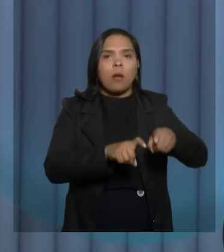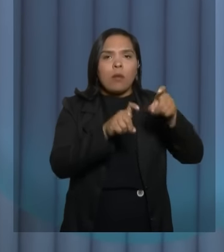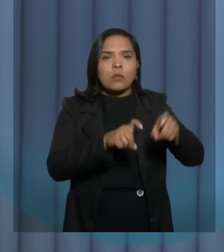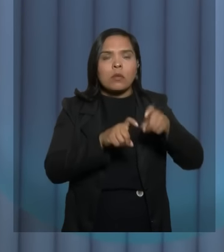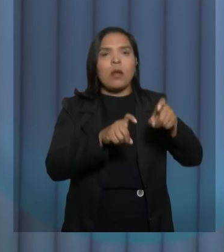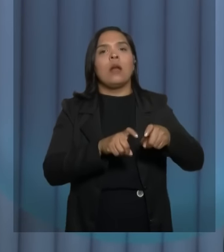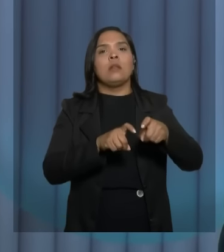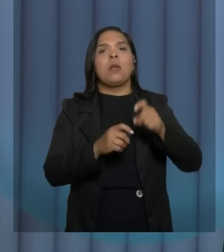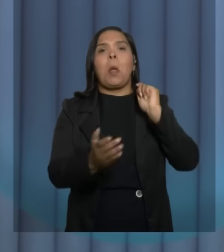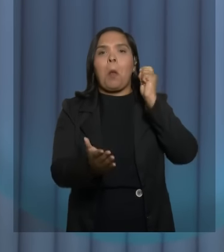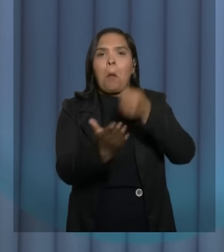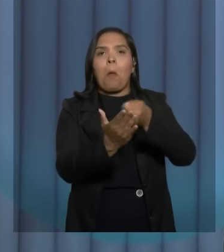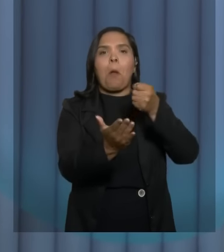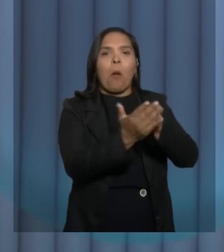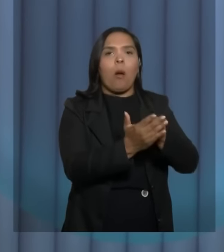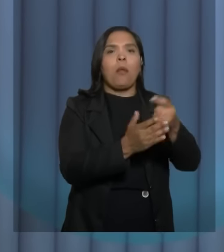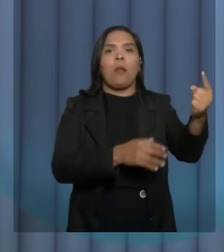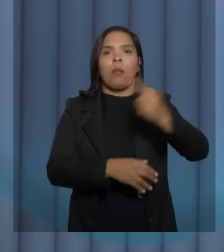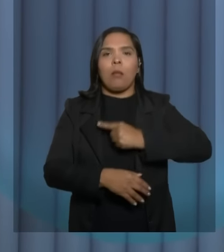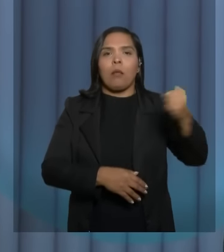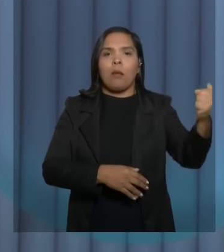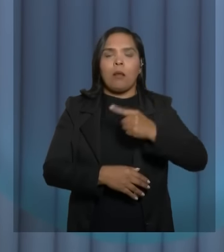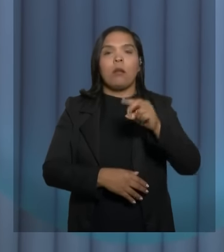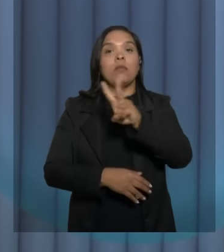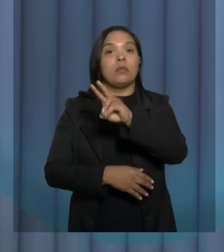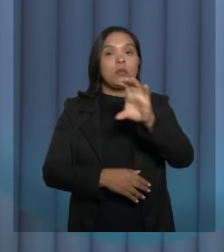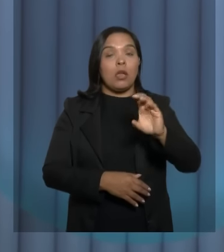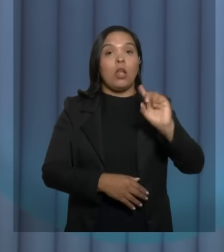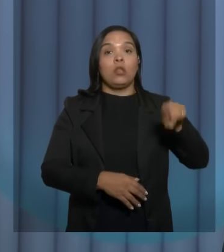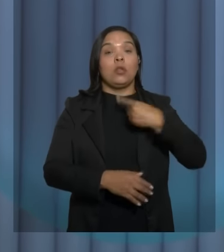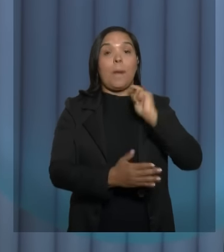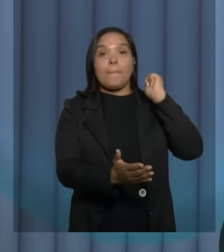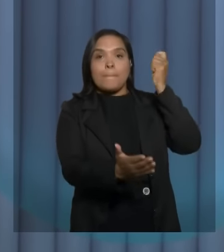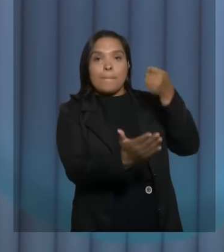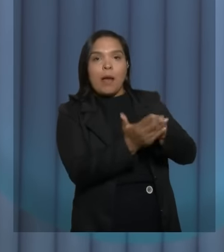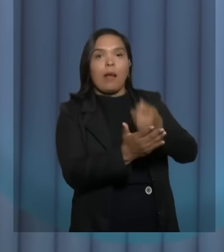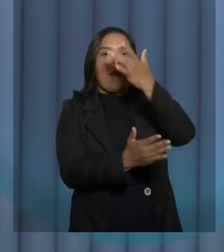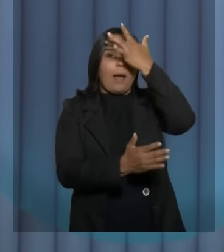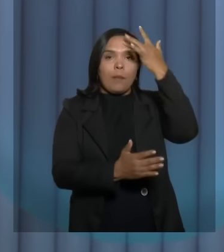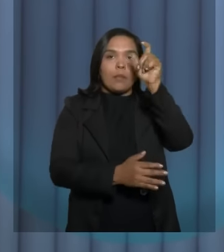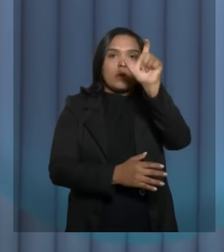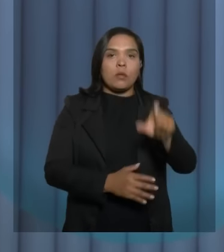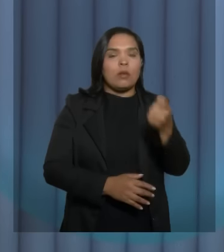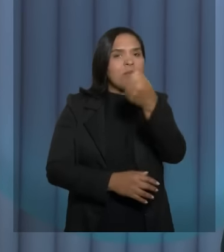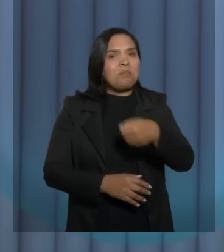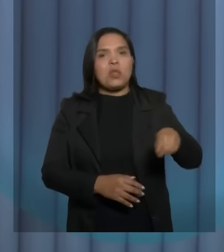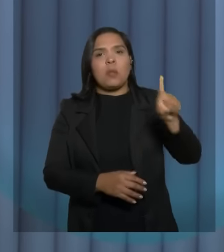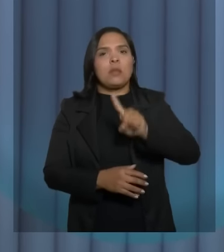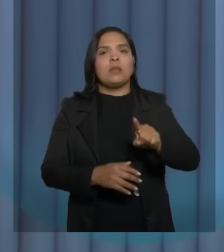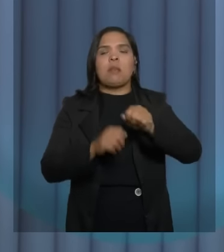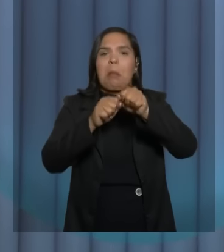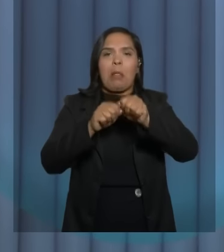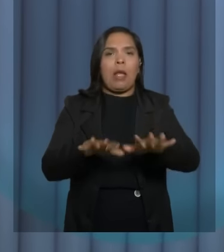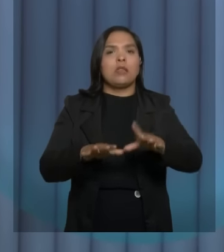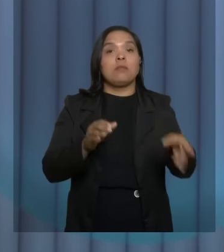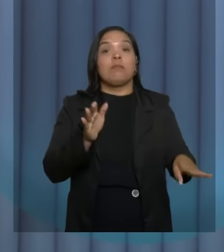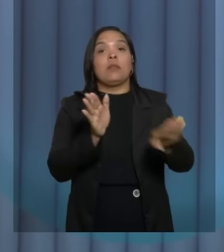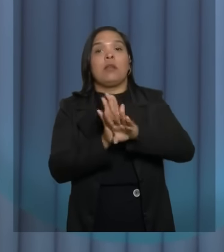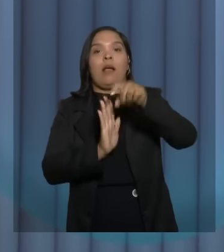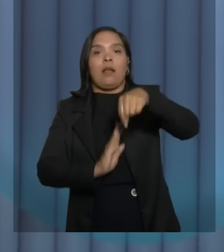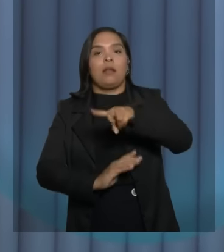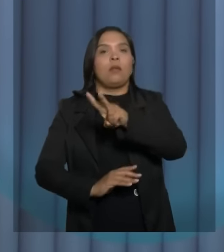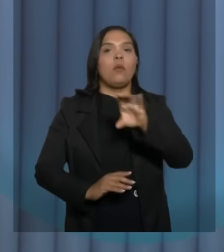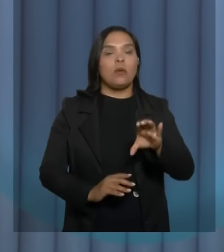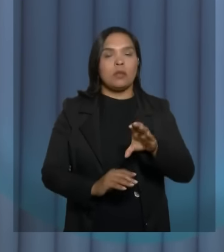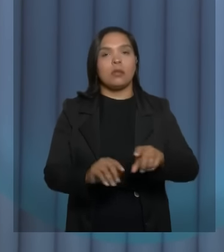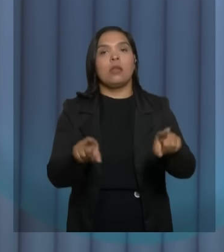Zona Rural para a Vitória da Conquista. A gente vai pagar essa pessoa para que a pessoa não tenha gasto nenhum para poder chegar até aqui. E vamos